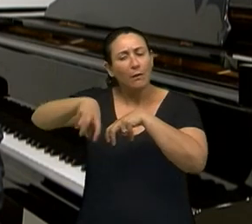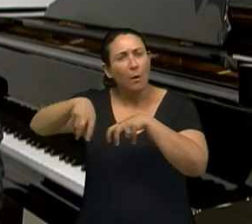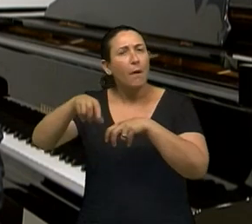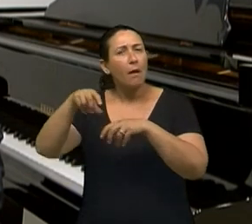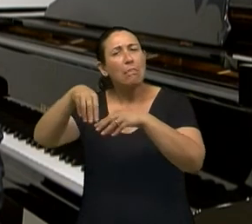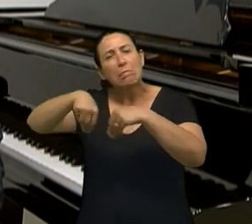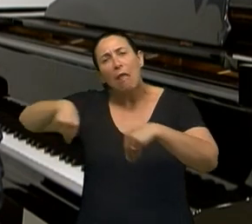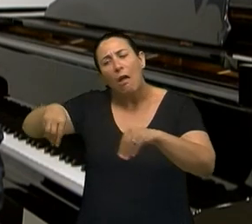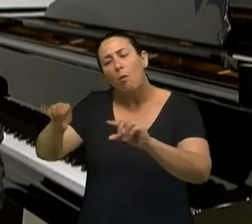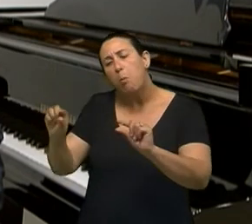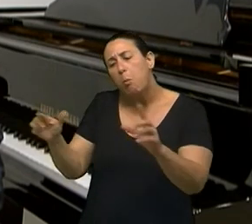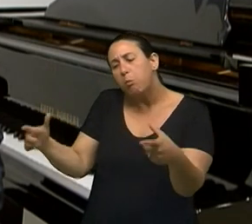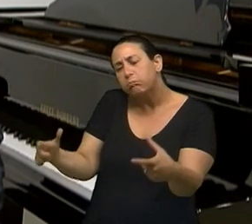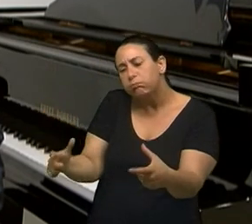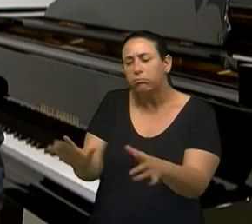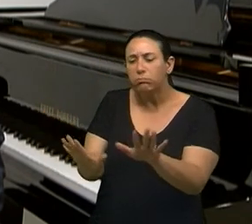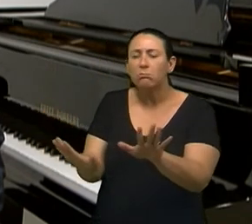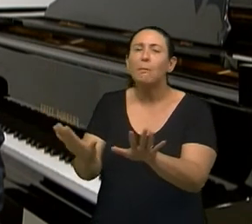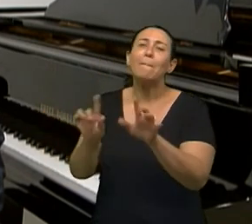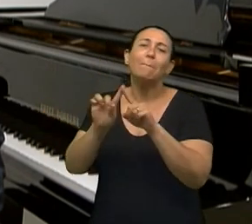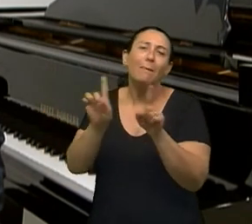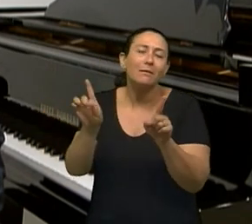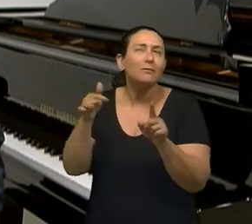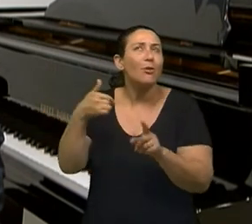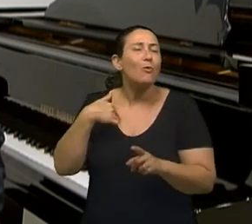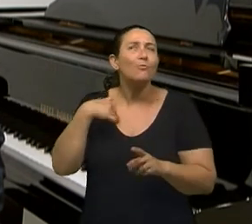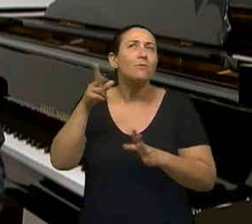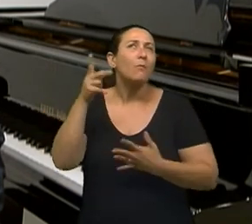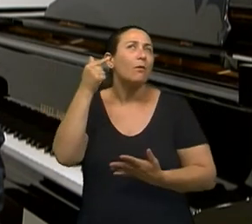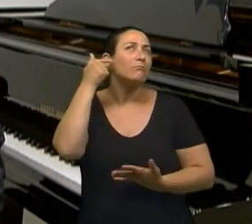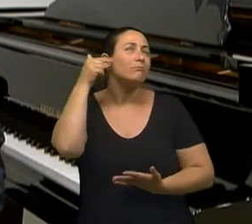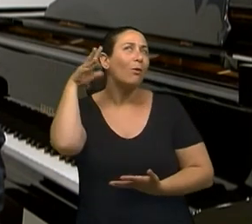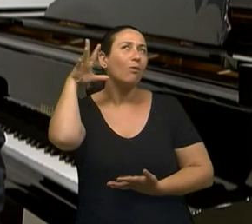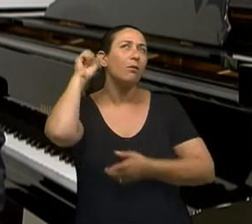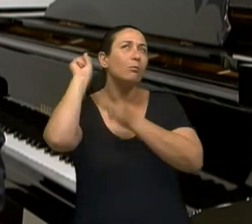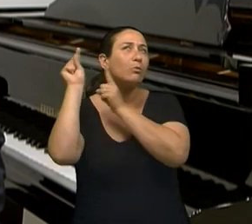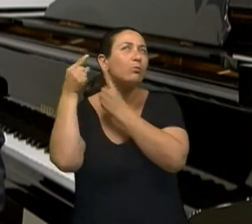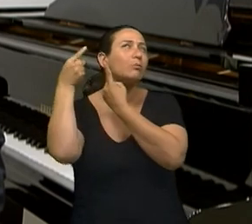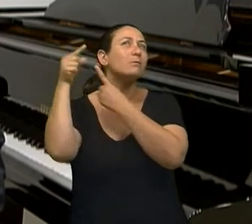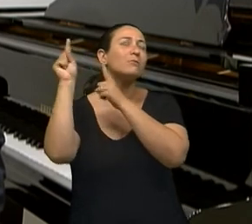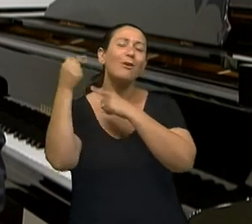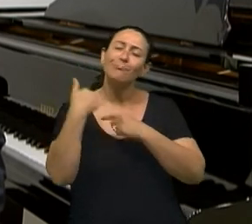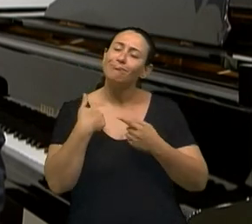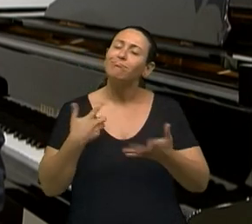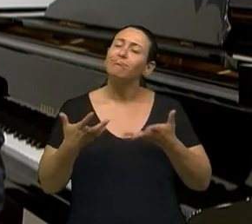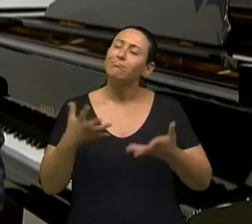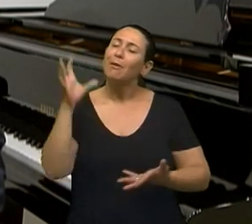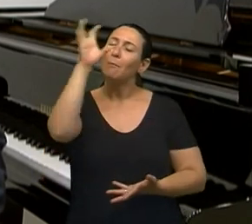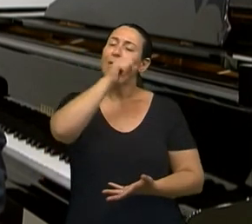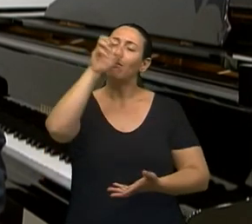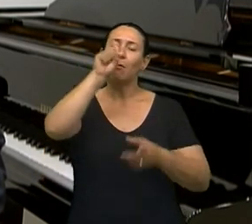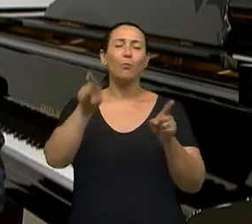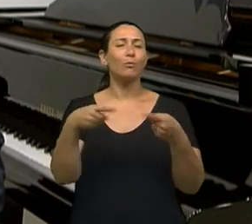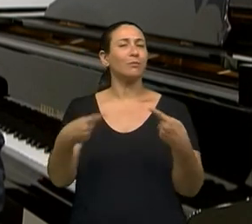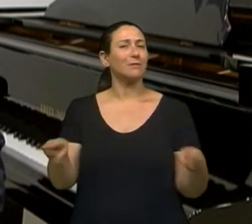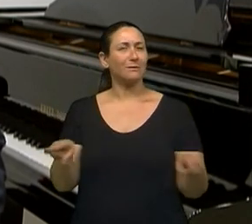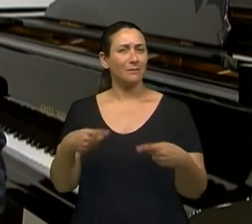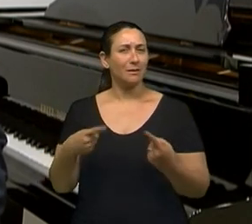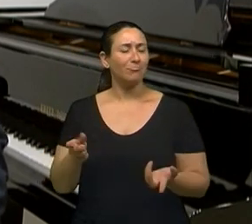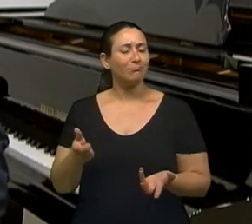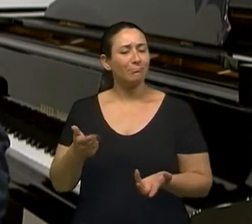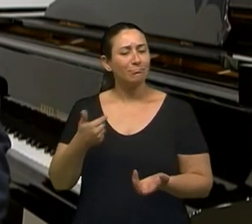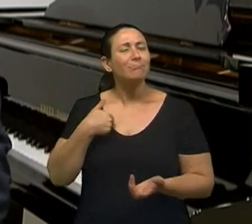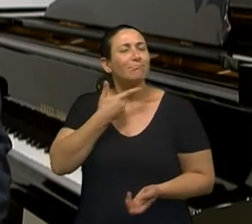de ouvir tocar e sempre quis aprender a tocar música, um instrumento.